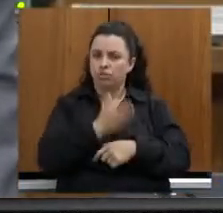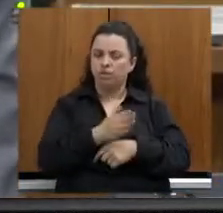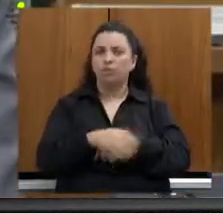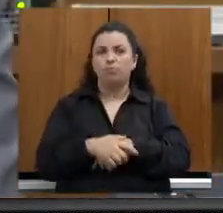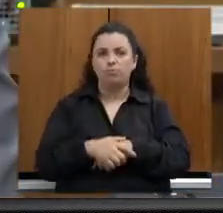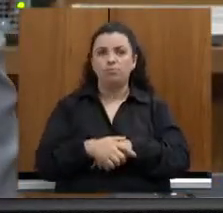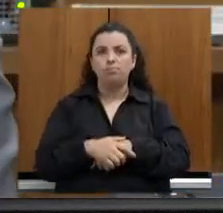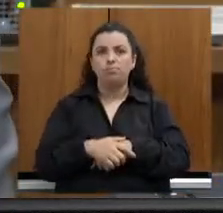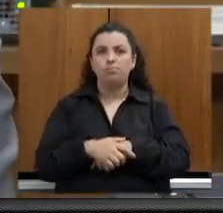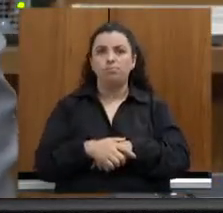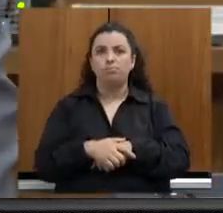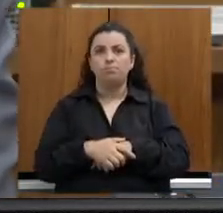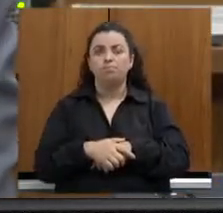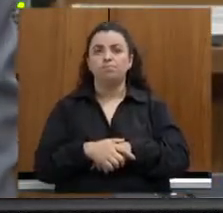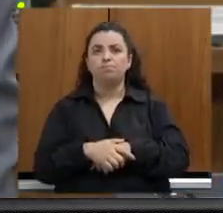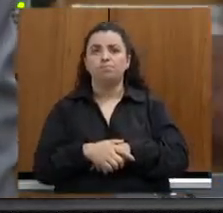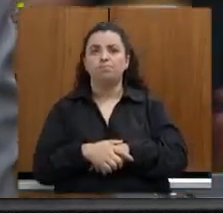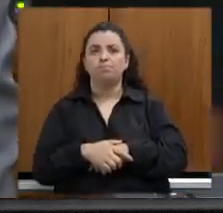Eu sou... É,